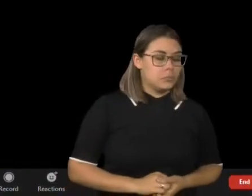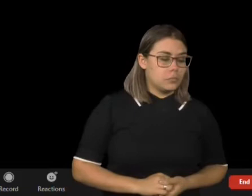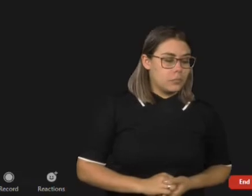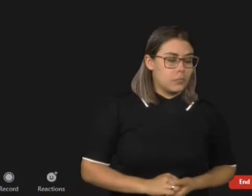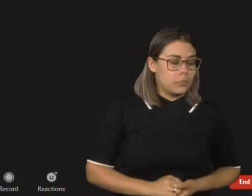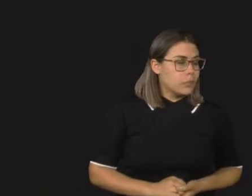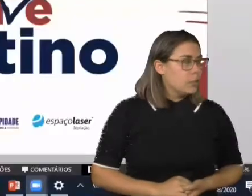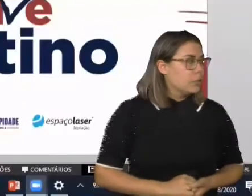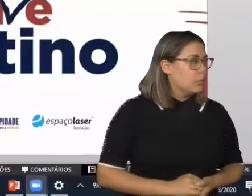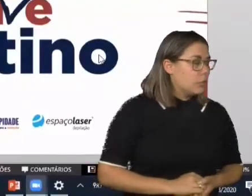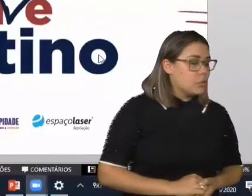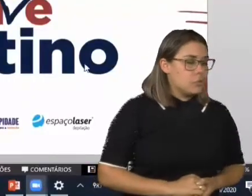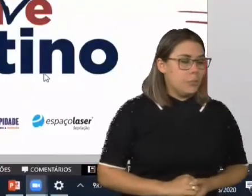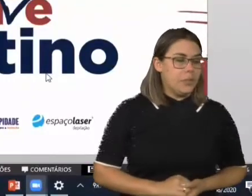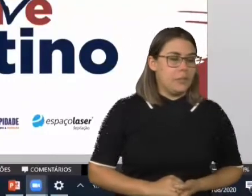Prontinho.